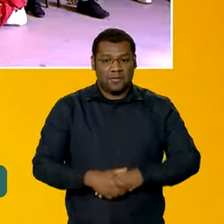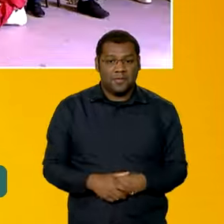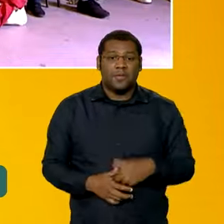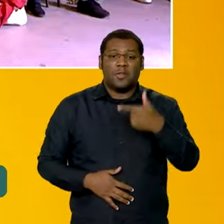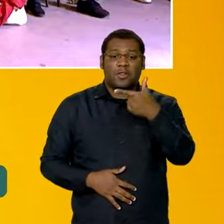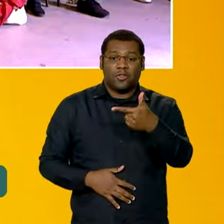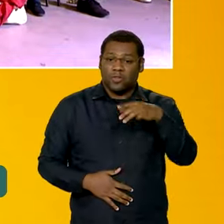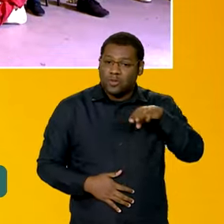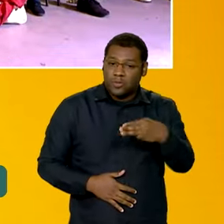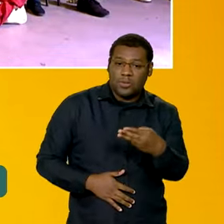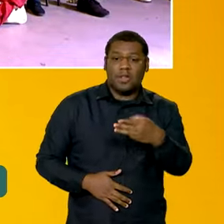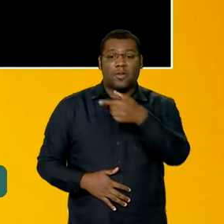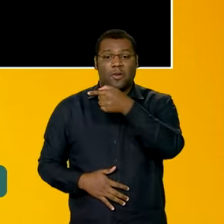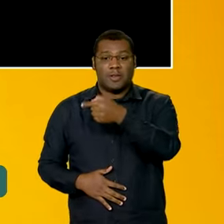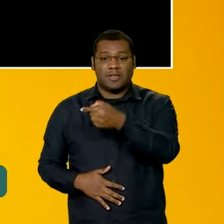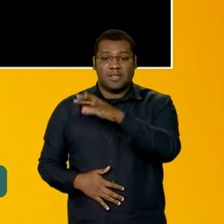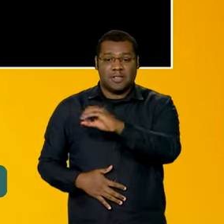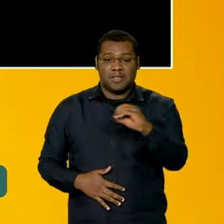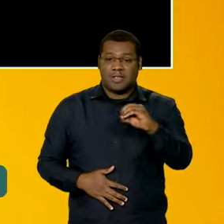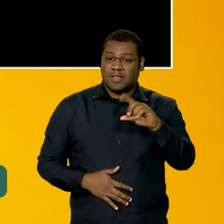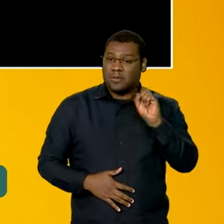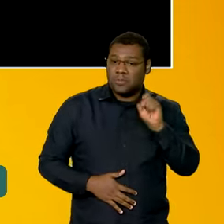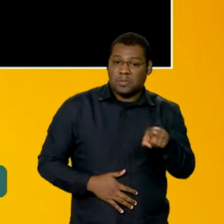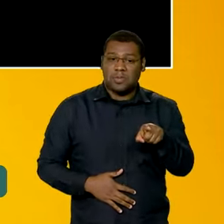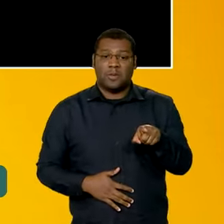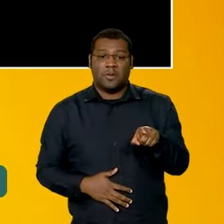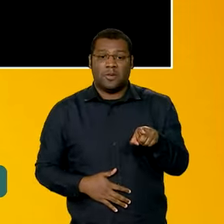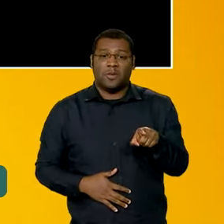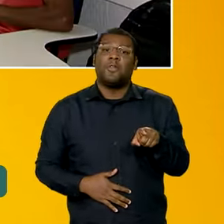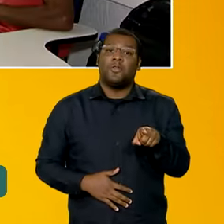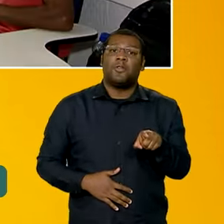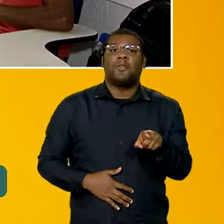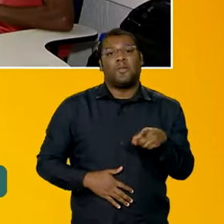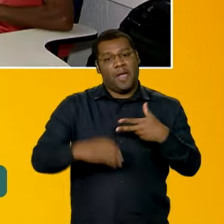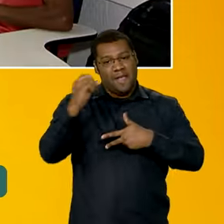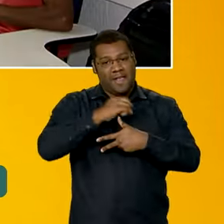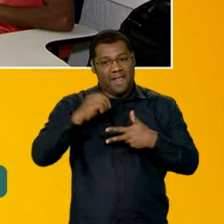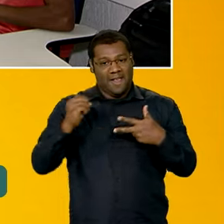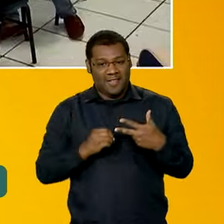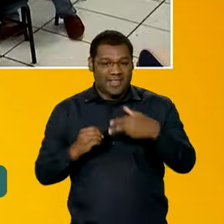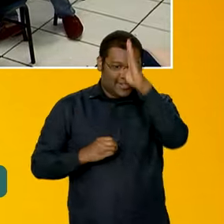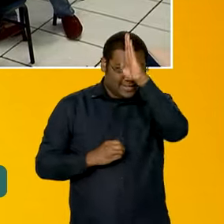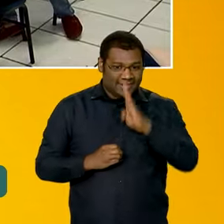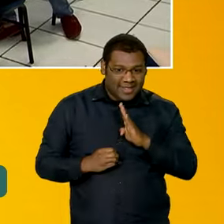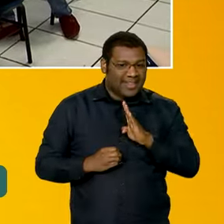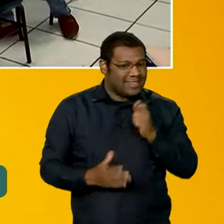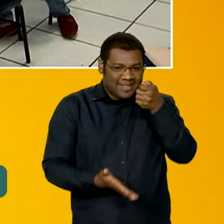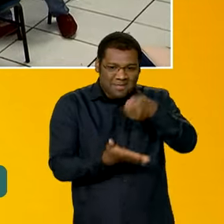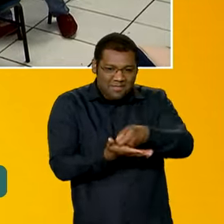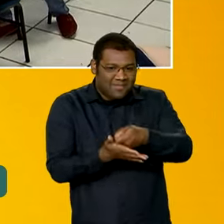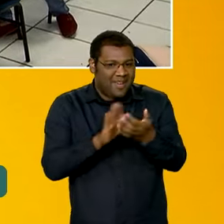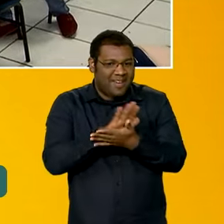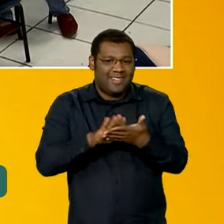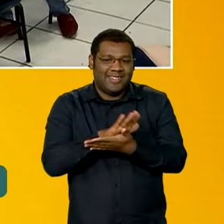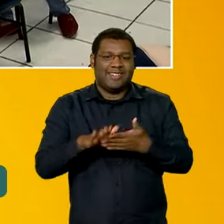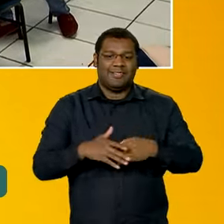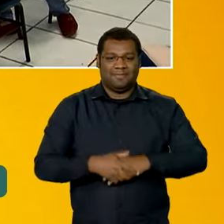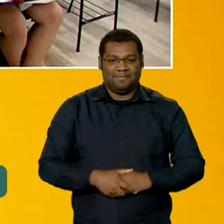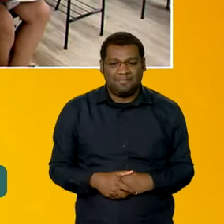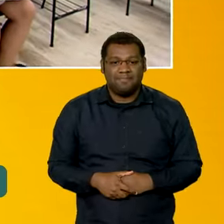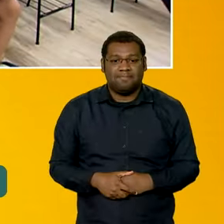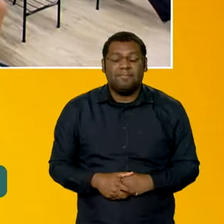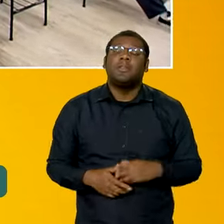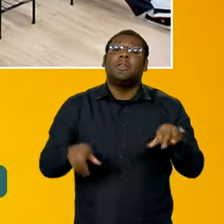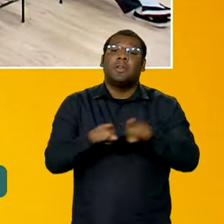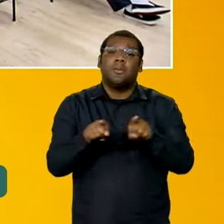,7 milhões mil candidatos são isentos e não precisam pagar a taxa de inscrição. Vale